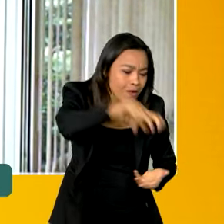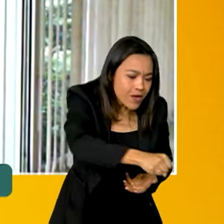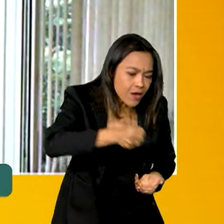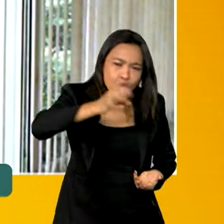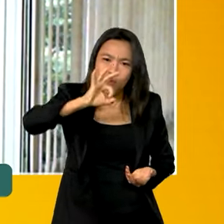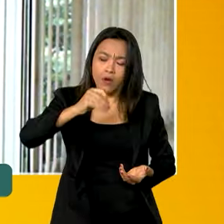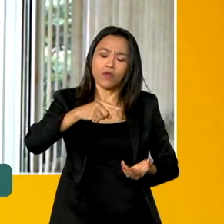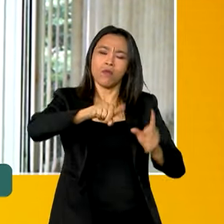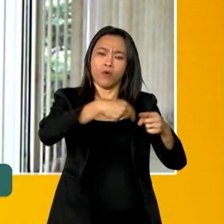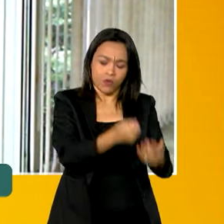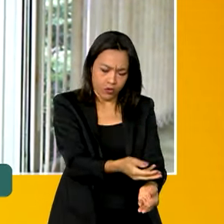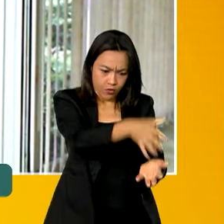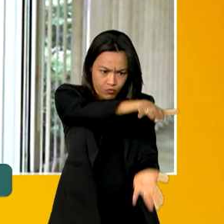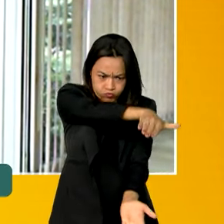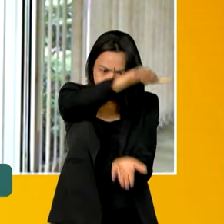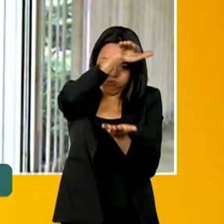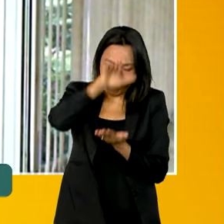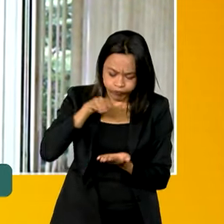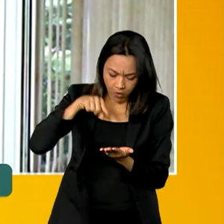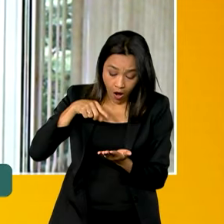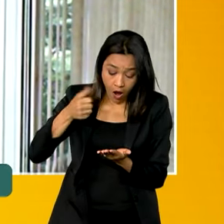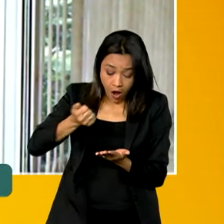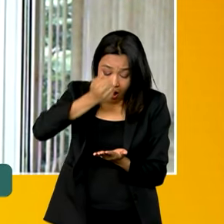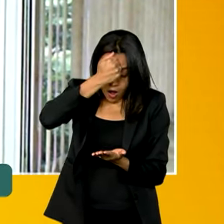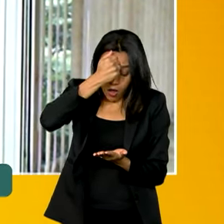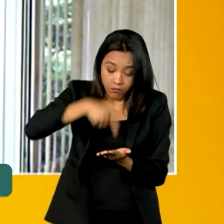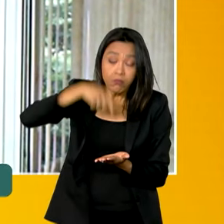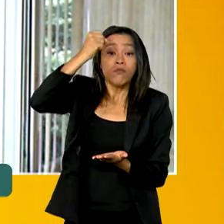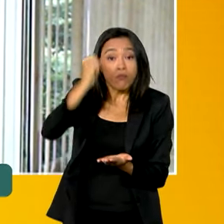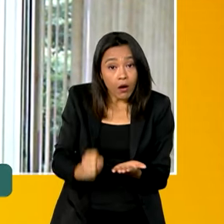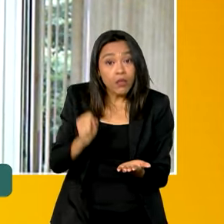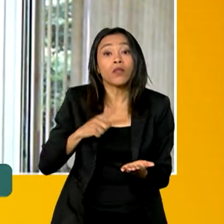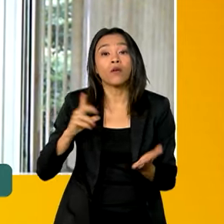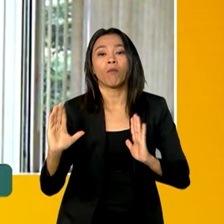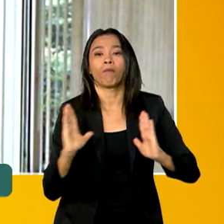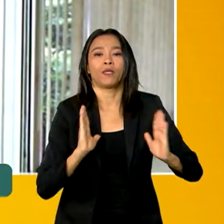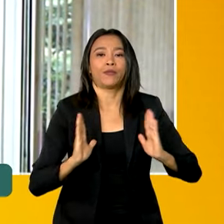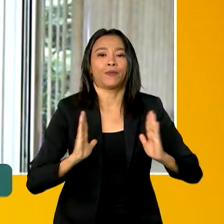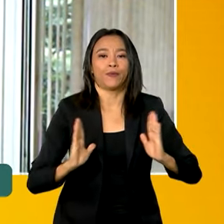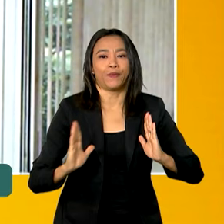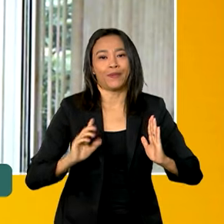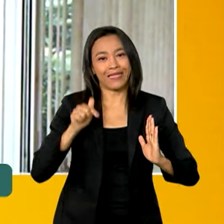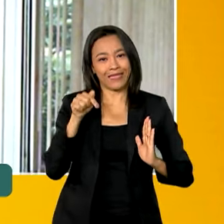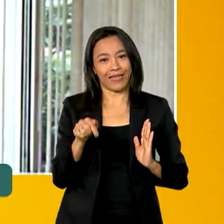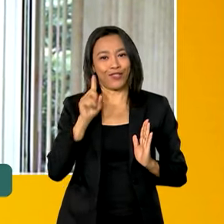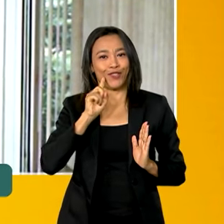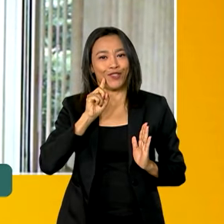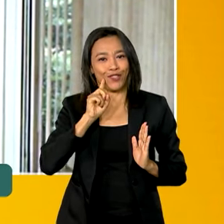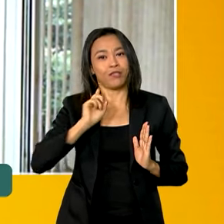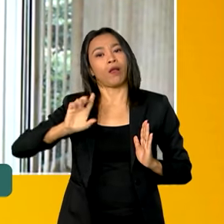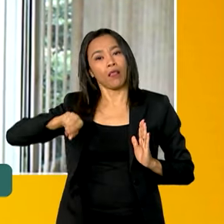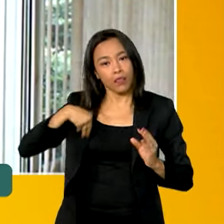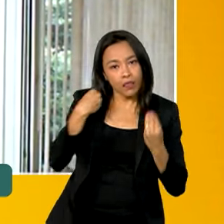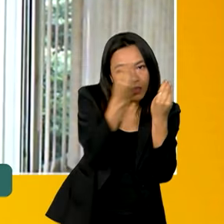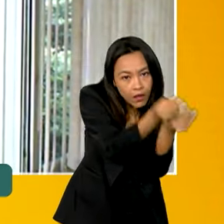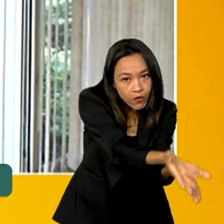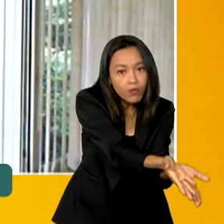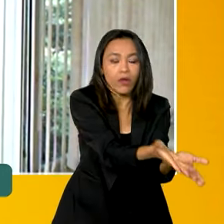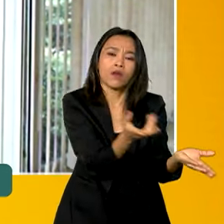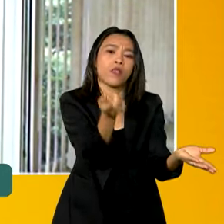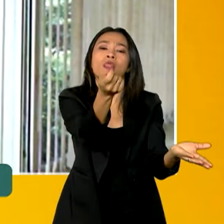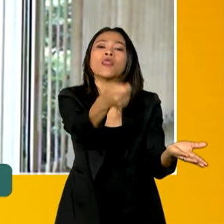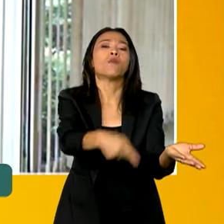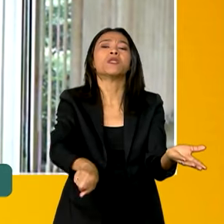arrependimento a contar da data em que ele recebe o produto. Ele tem sete dias para devolver e ele não precisa